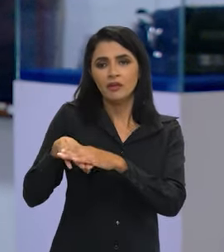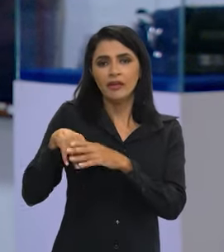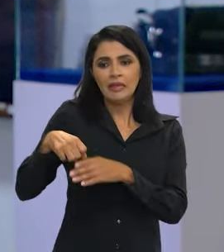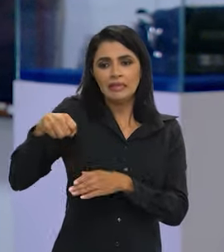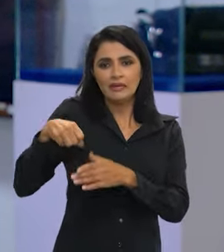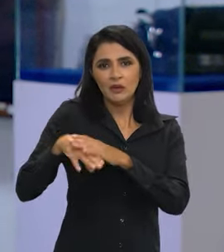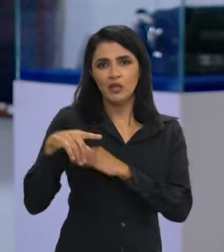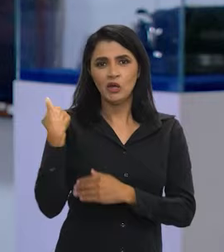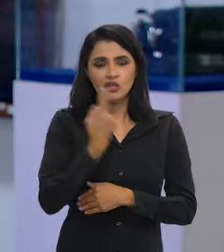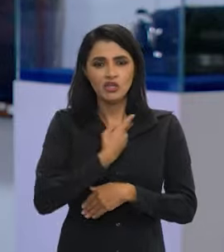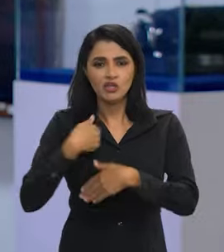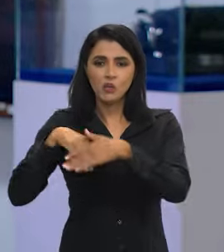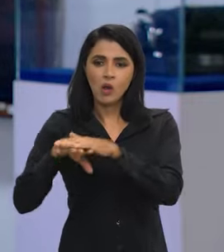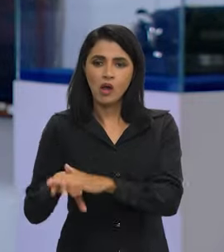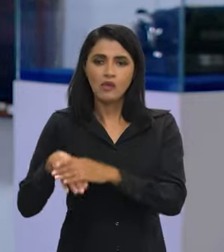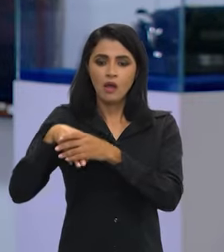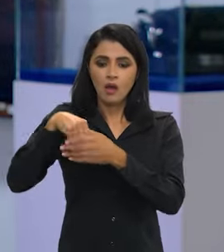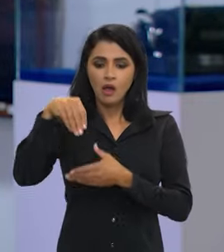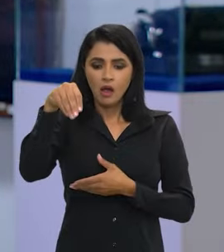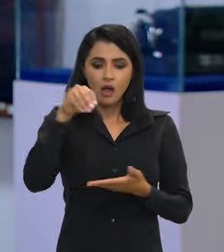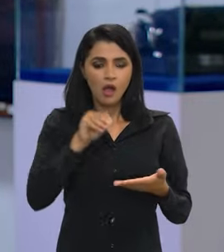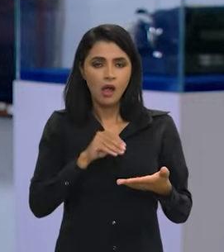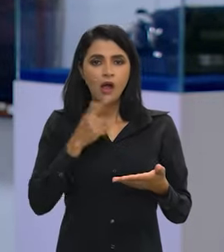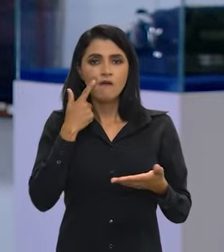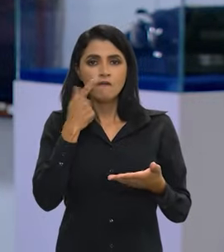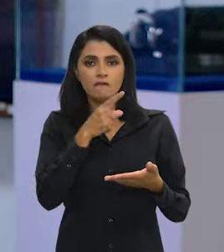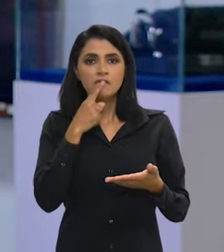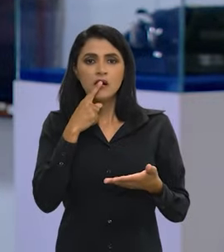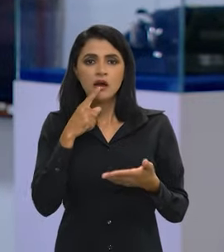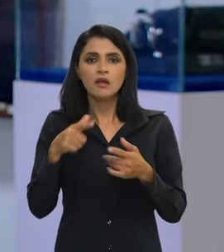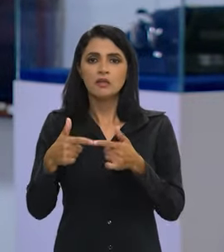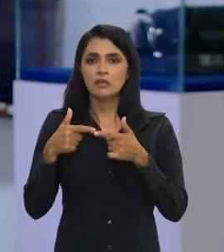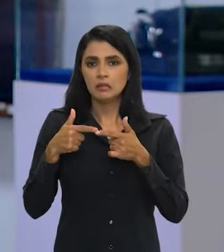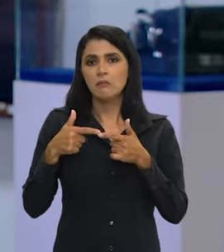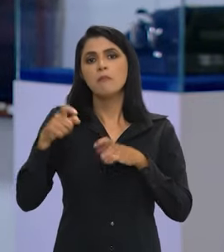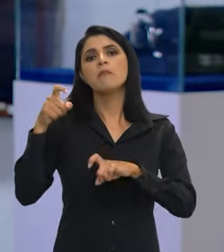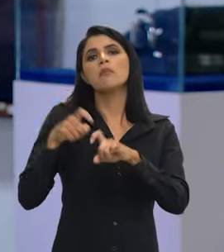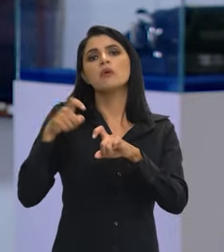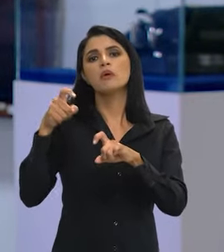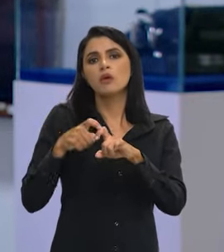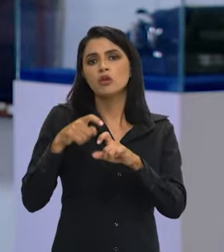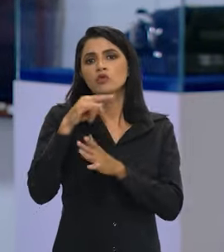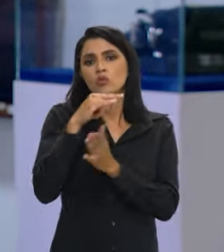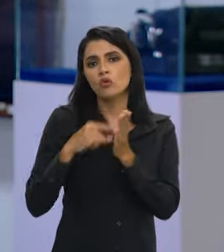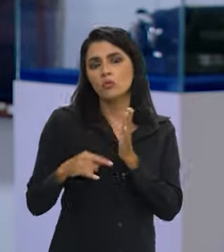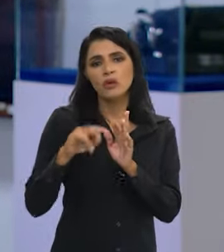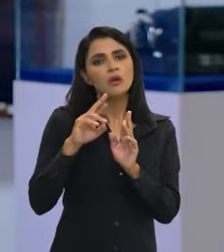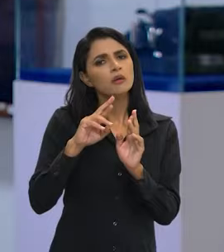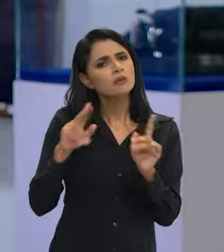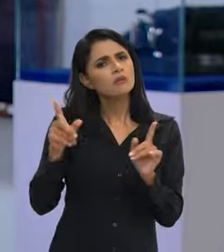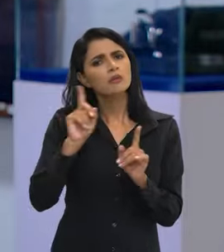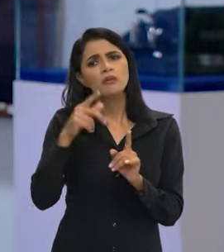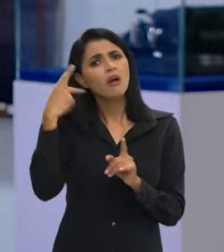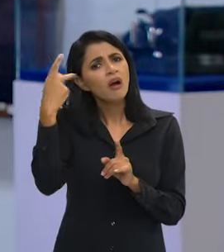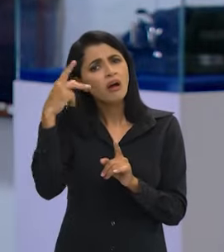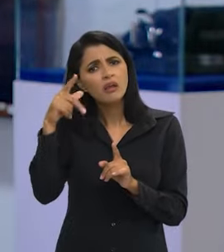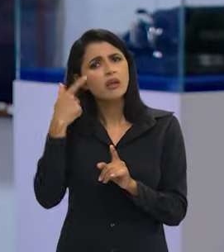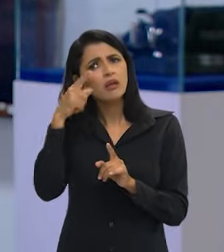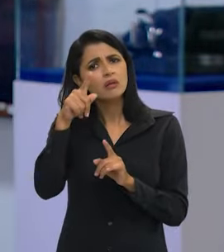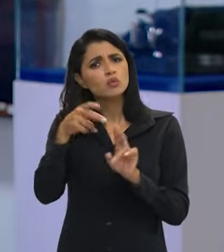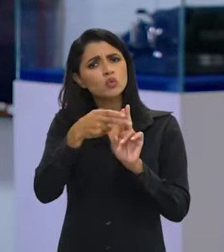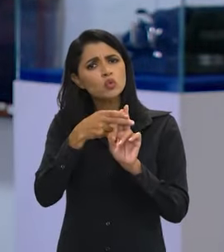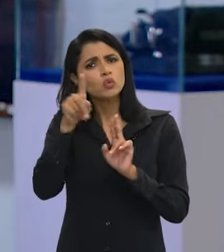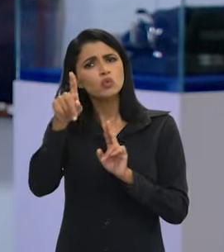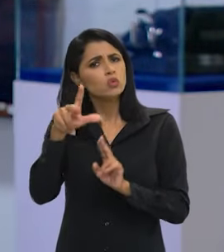plástico, que é onde nós guardamos, nós brasileiros. Vai colocar aqui o atestado médio. O atestado médico não é um atestado diferente. É